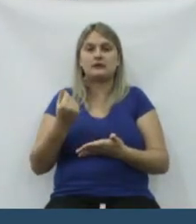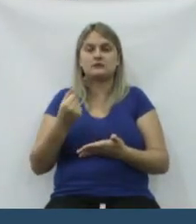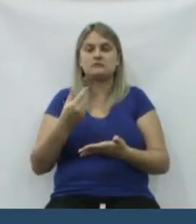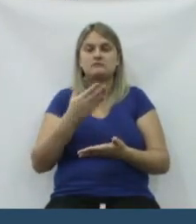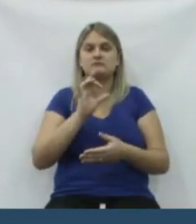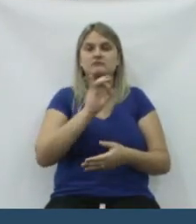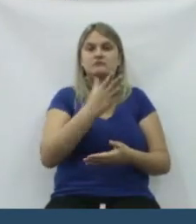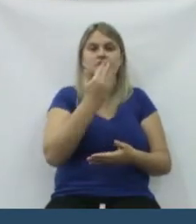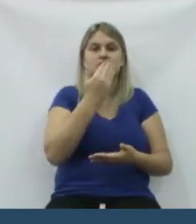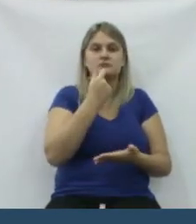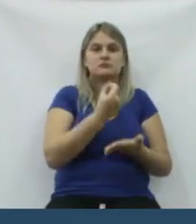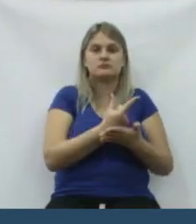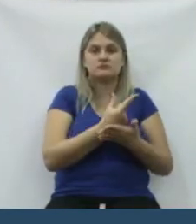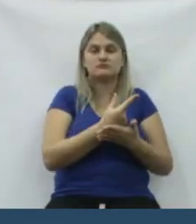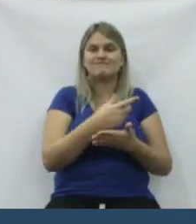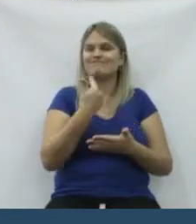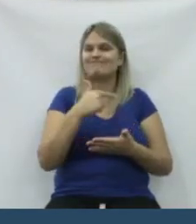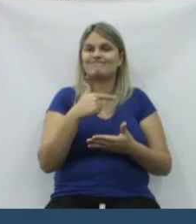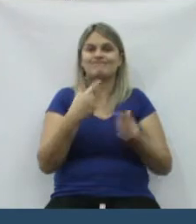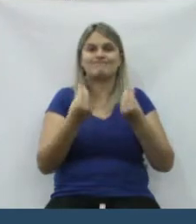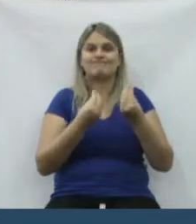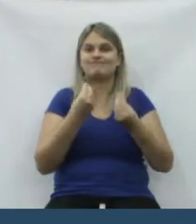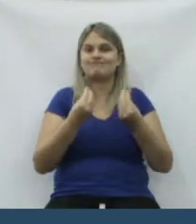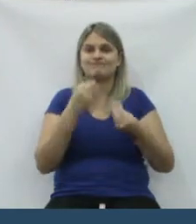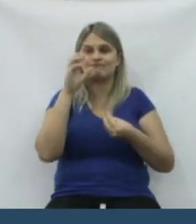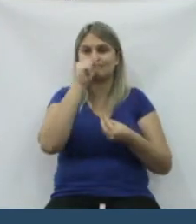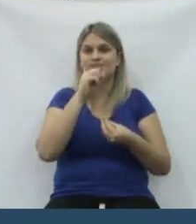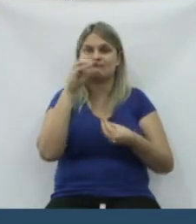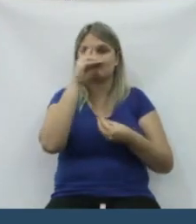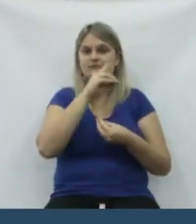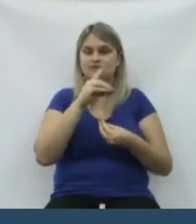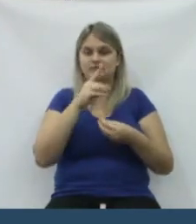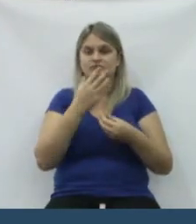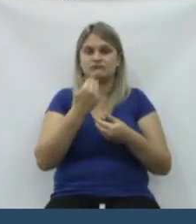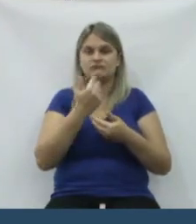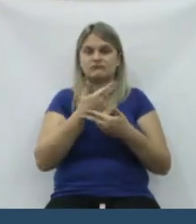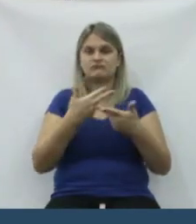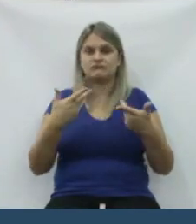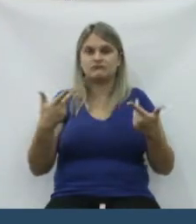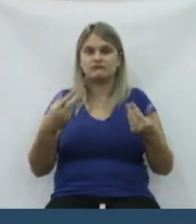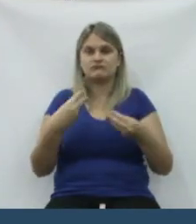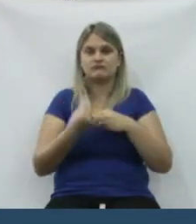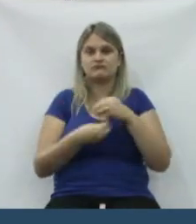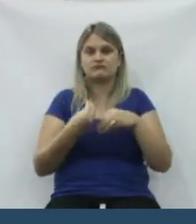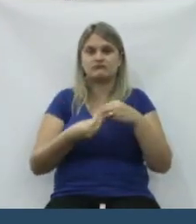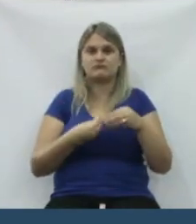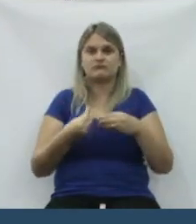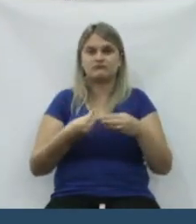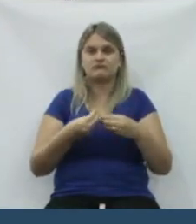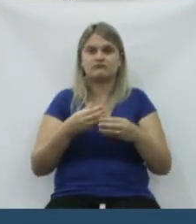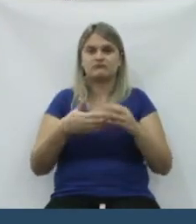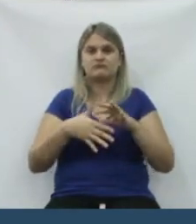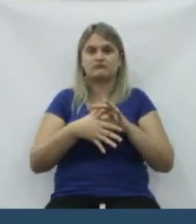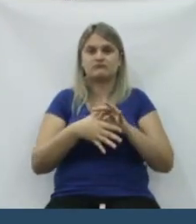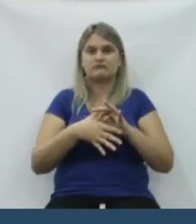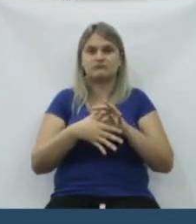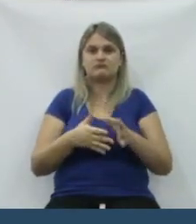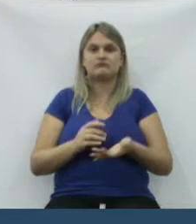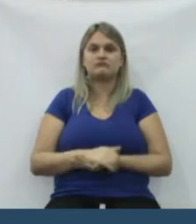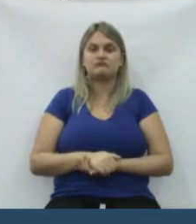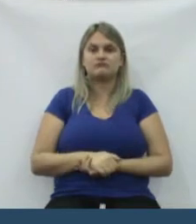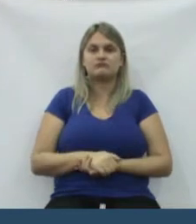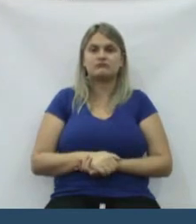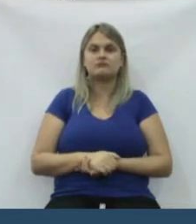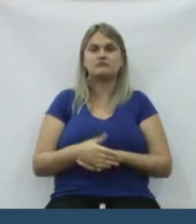tem dinheiro que dá para comer, sem poder comer no final de semana, uma mistura, que nem diz, uma